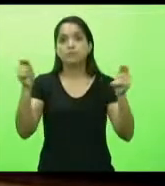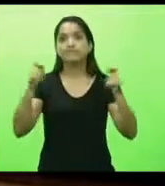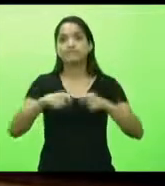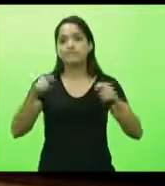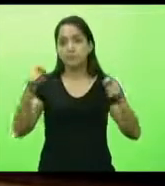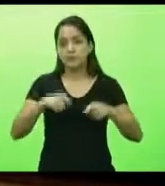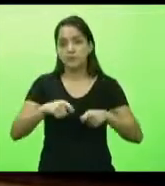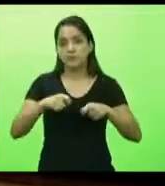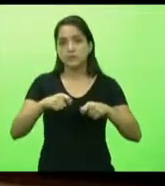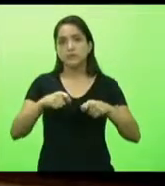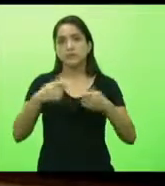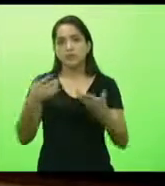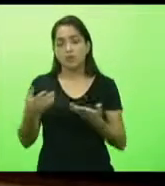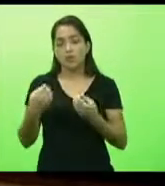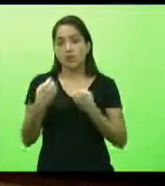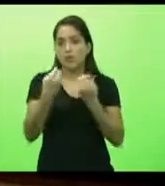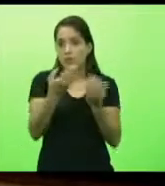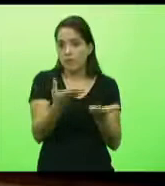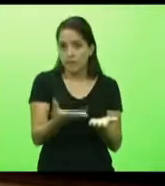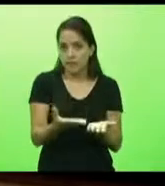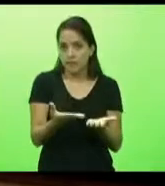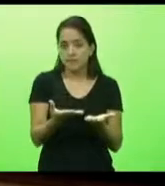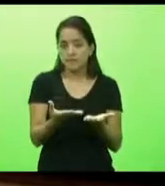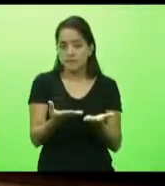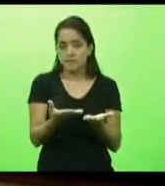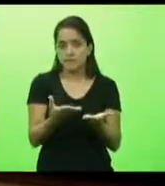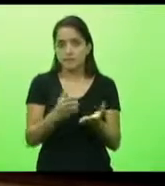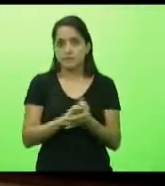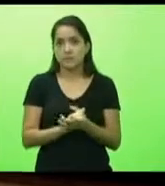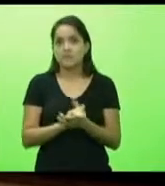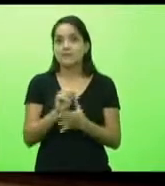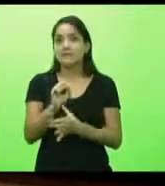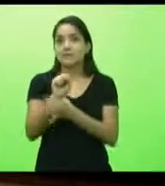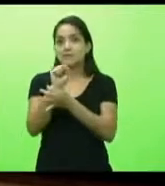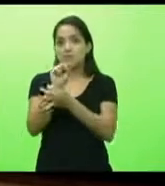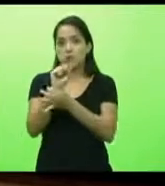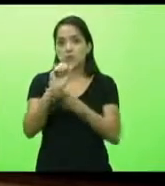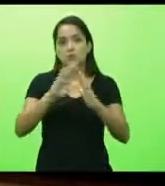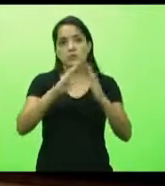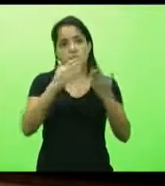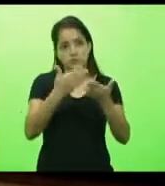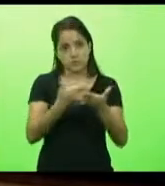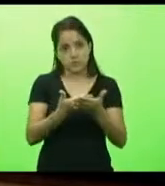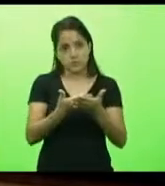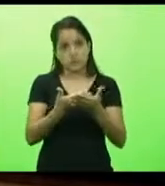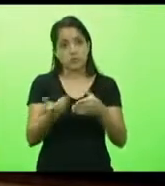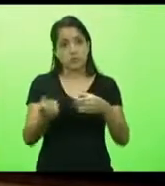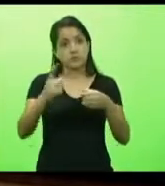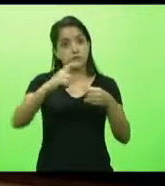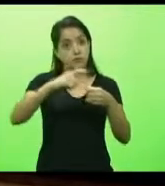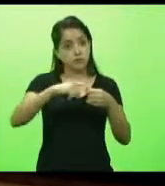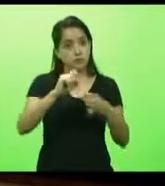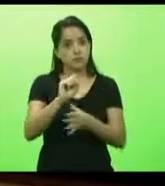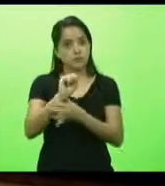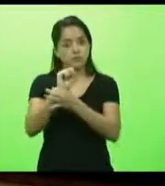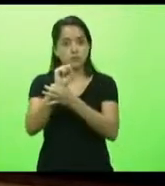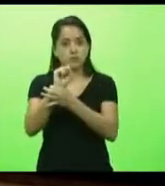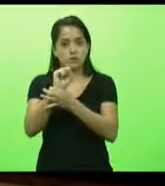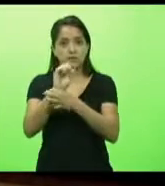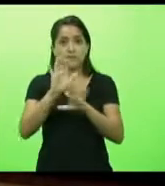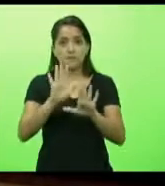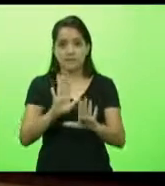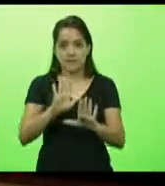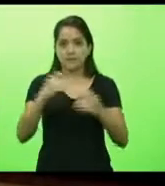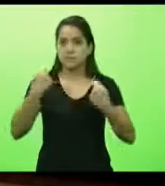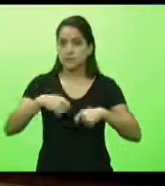sim, oferecer retorno seguro às escolas. Basta assumir isso como prioridade,